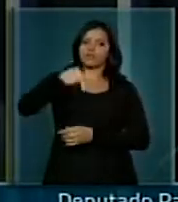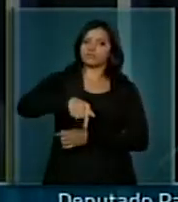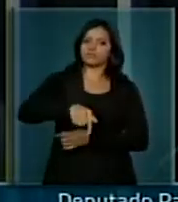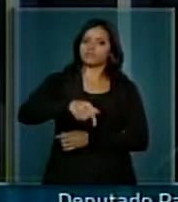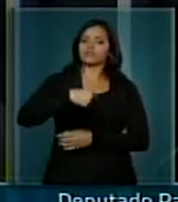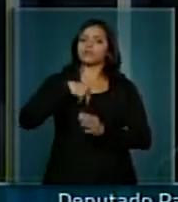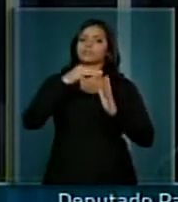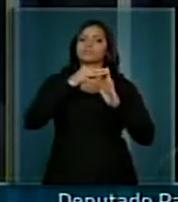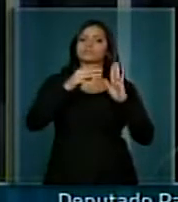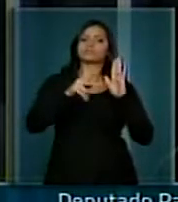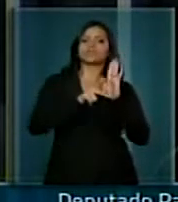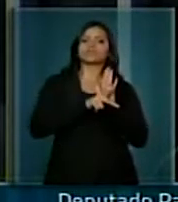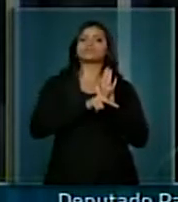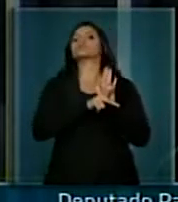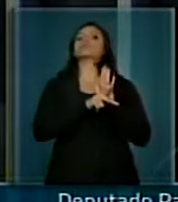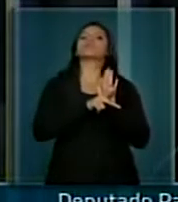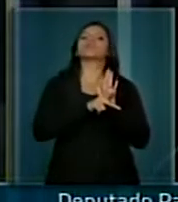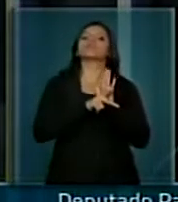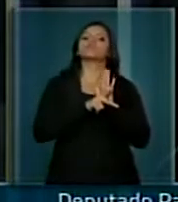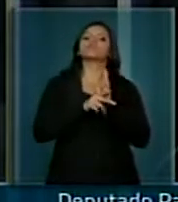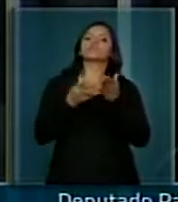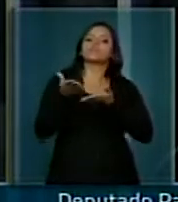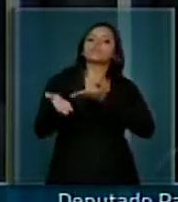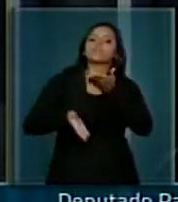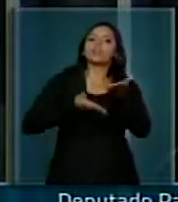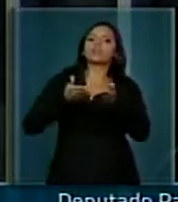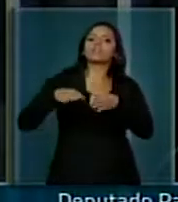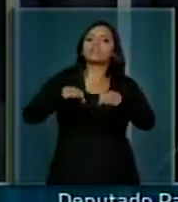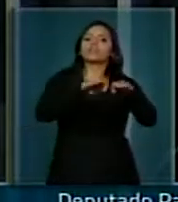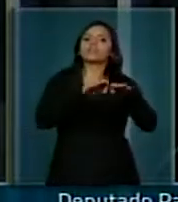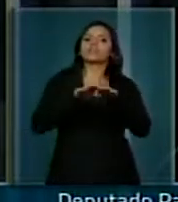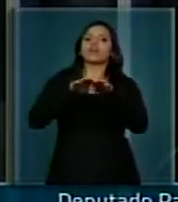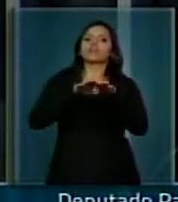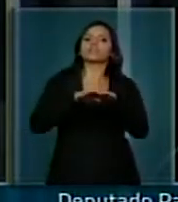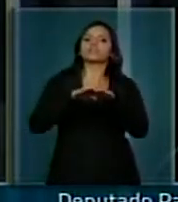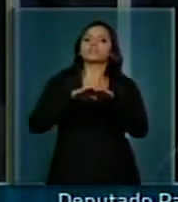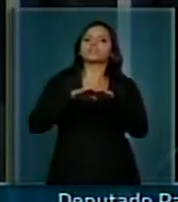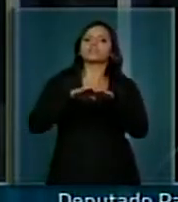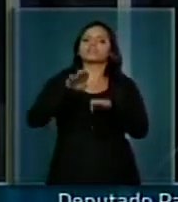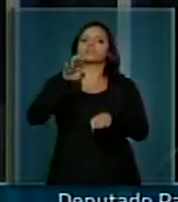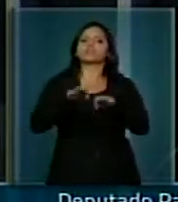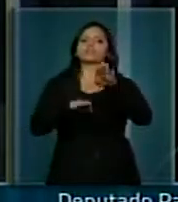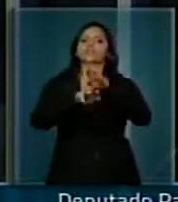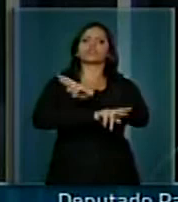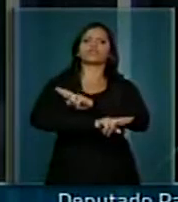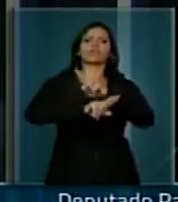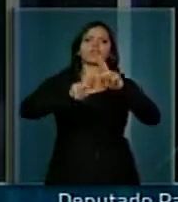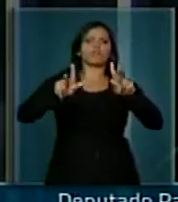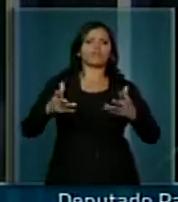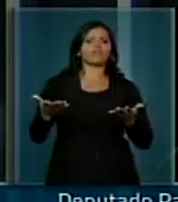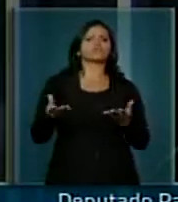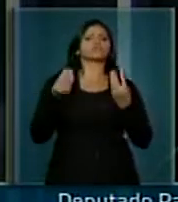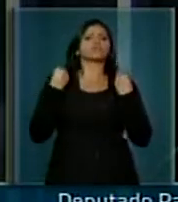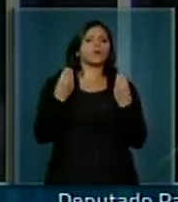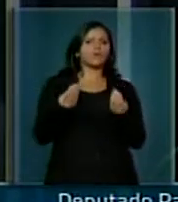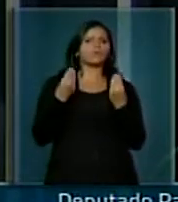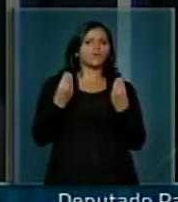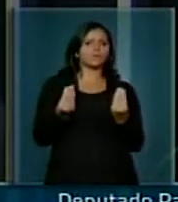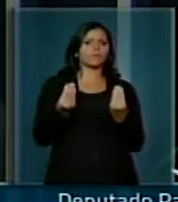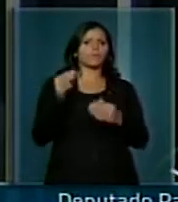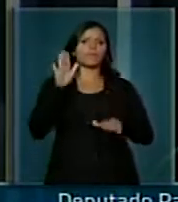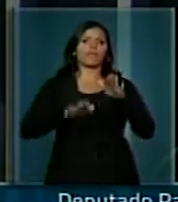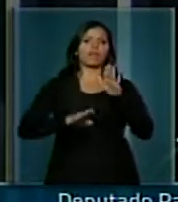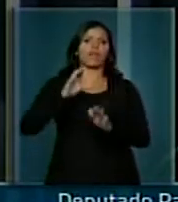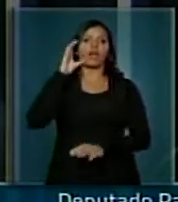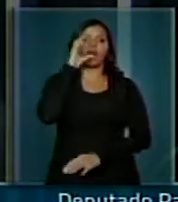medida provisória que trata os iguais de forma desigual, talvez até pela